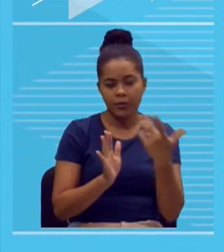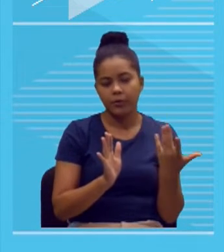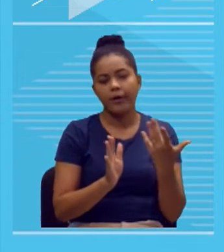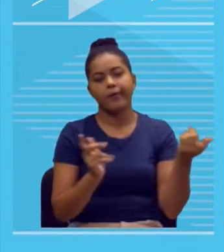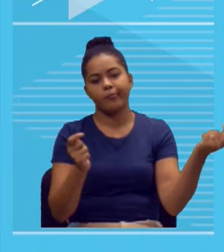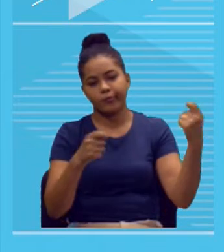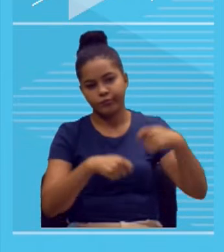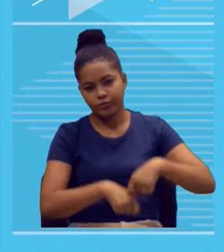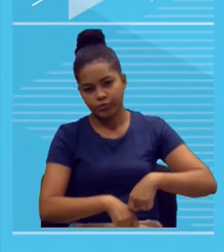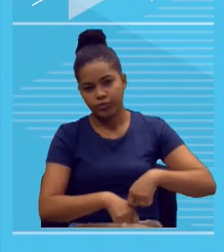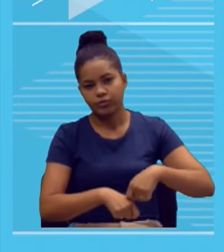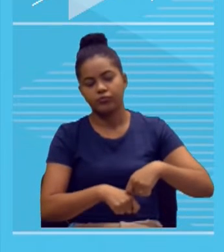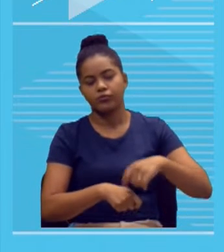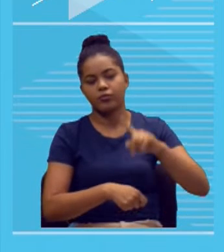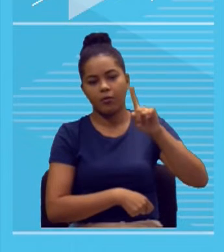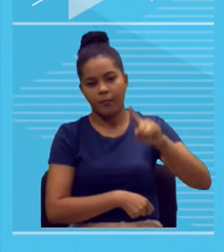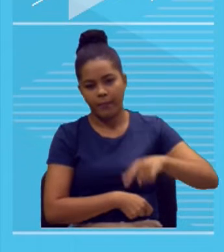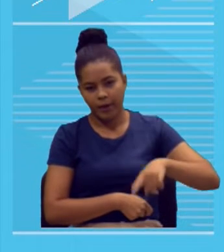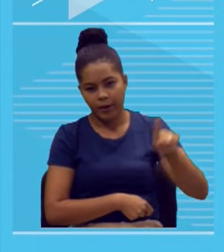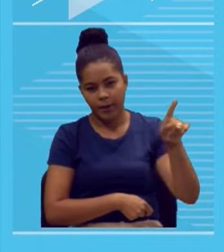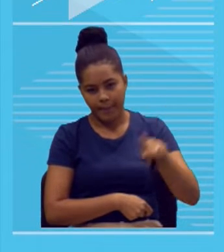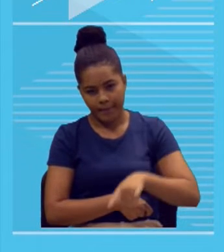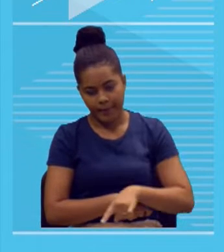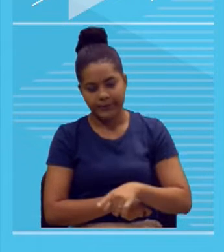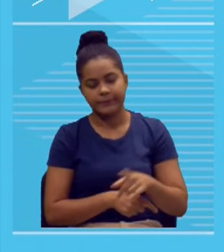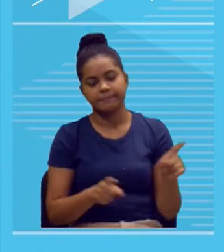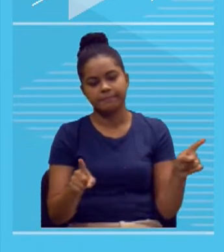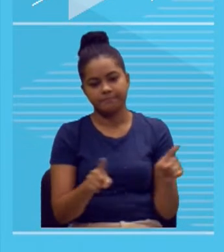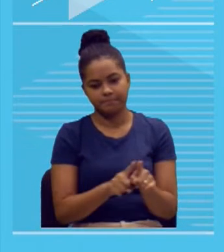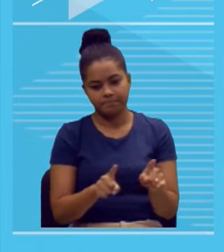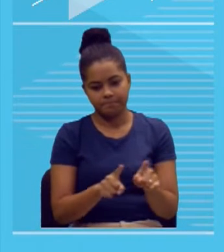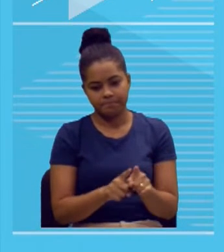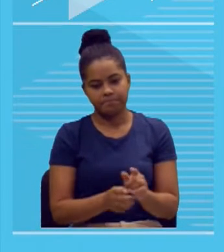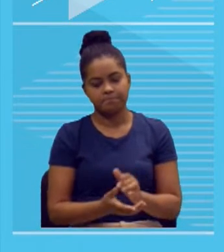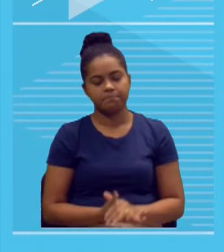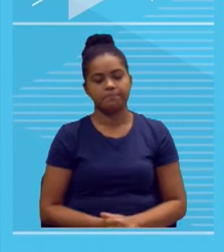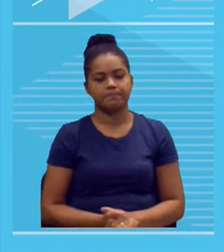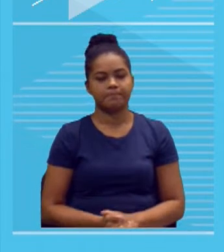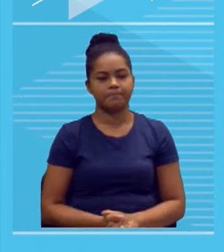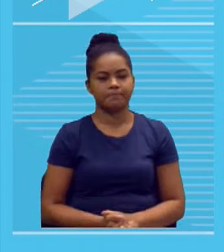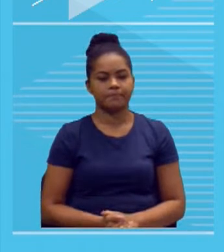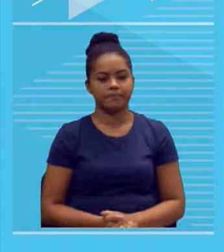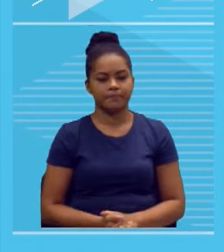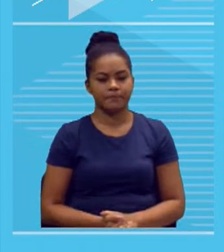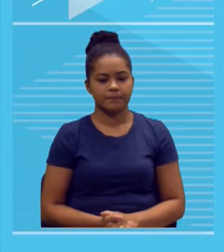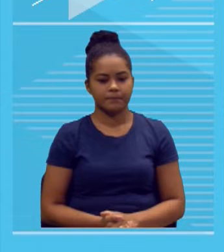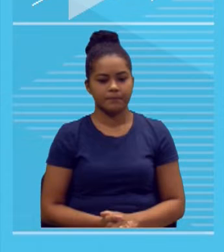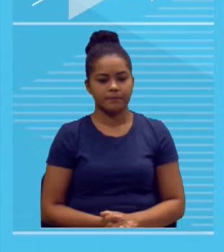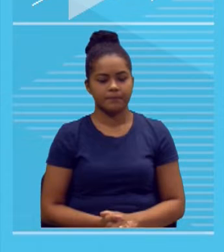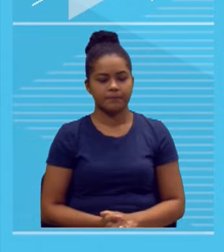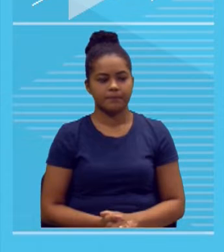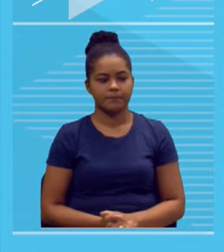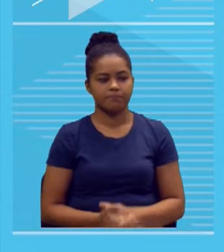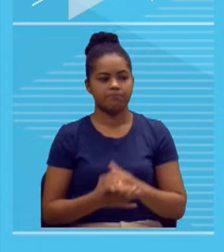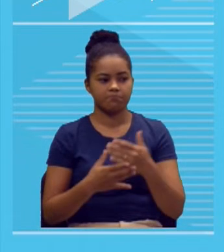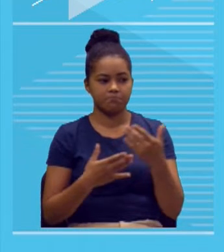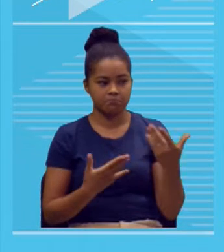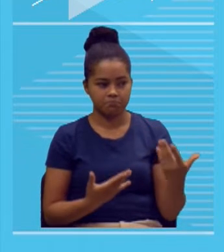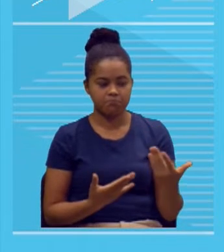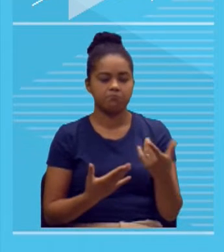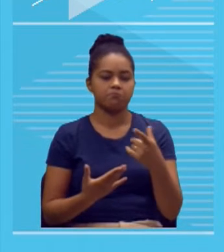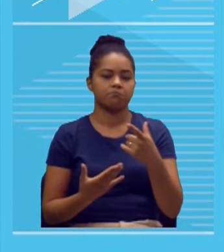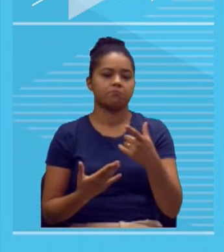disso aí pode aparecer lá. E dessa vez eles foram bem mais, vamos dizer assim, detalhistas, mais